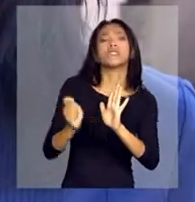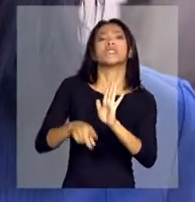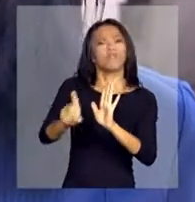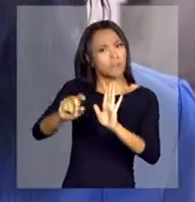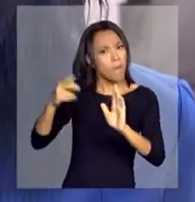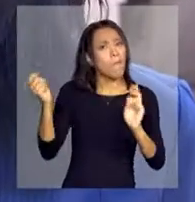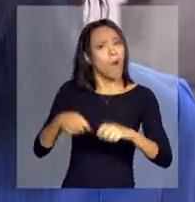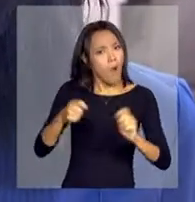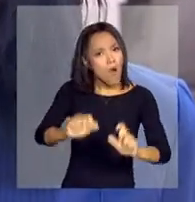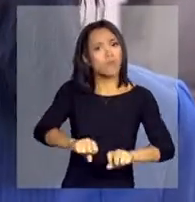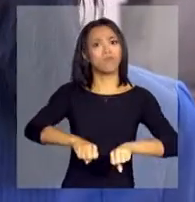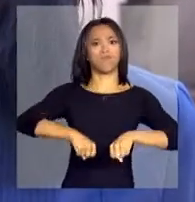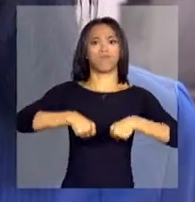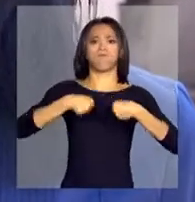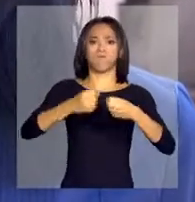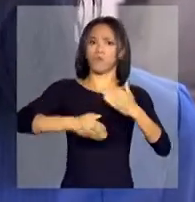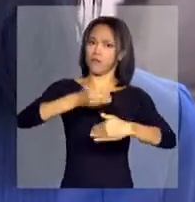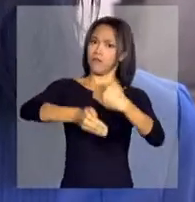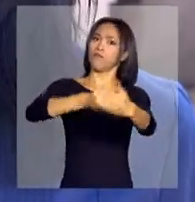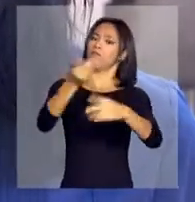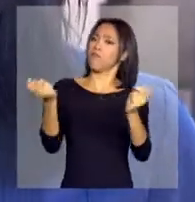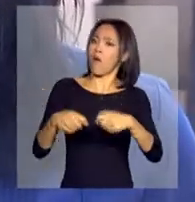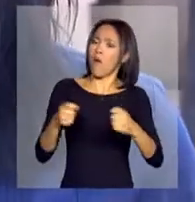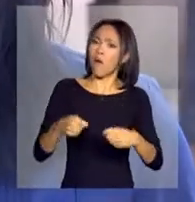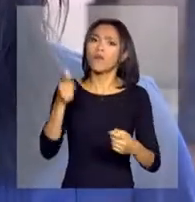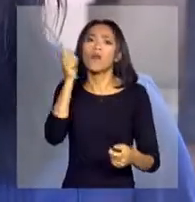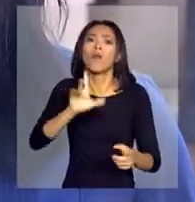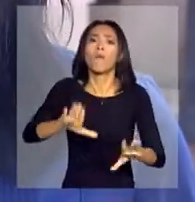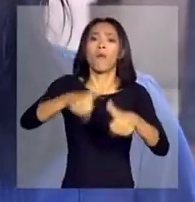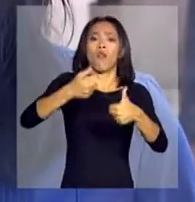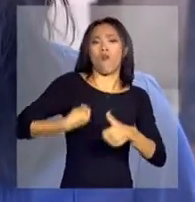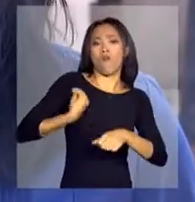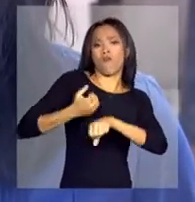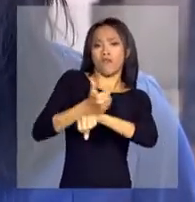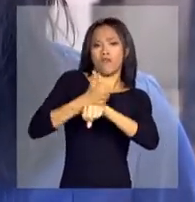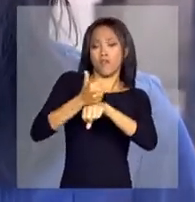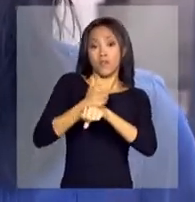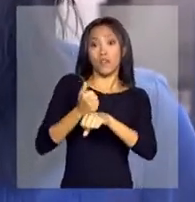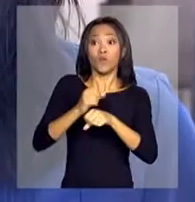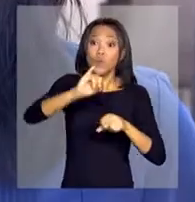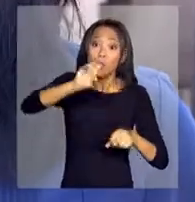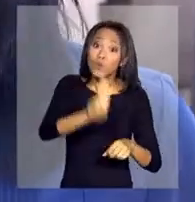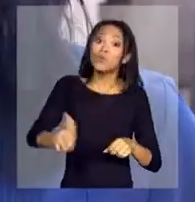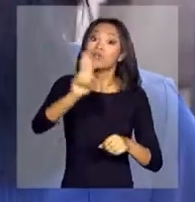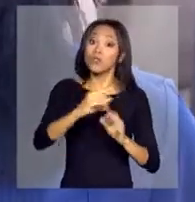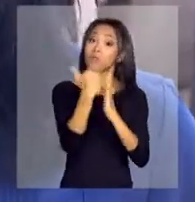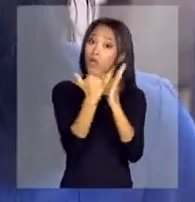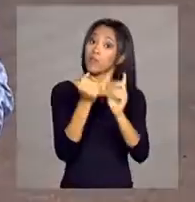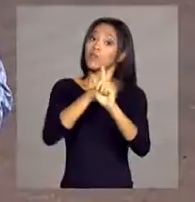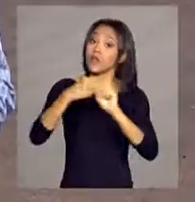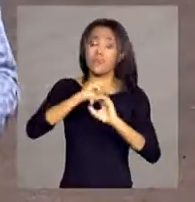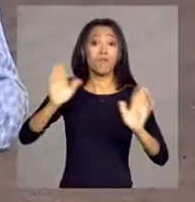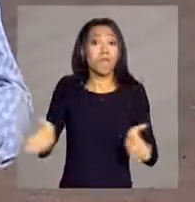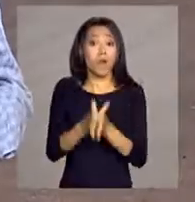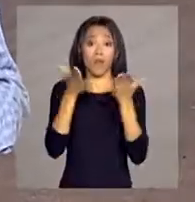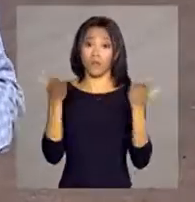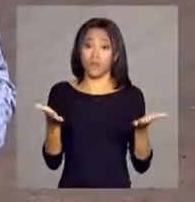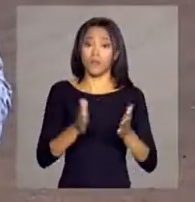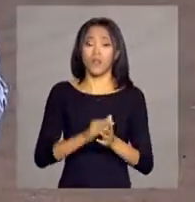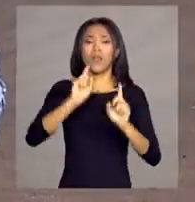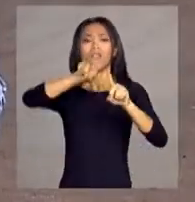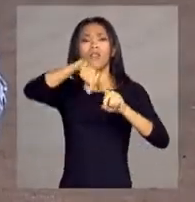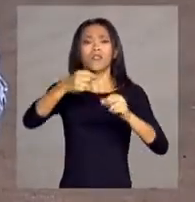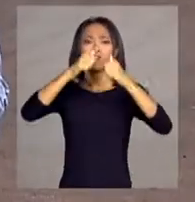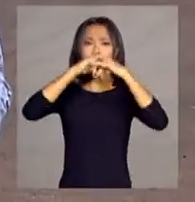podem crescer, através até dos programas sociais, é maravilhoso. Desde que foi